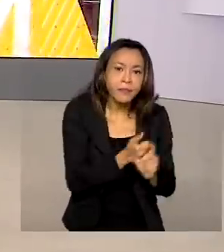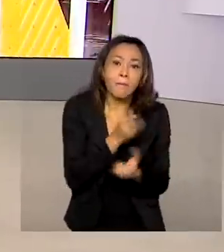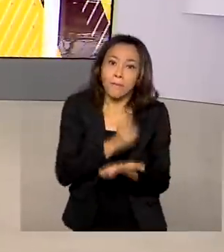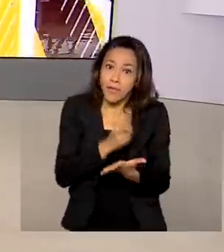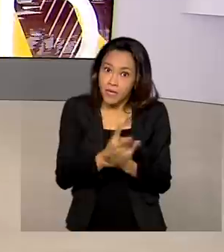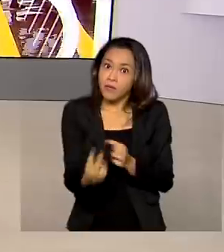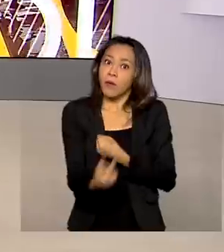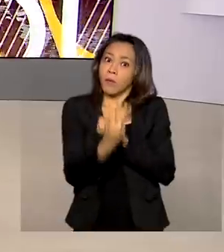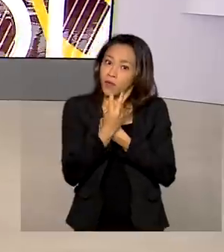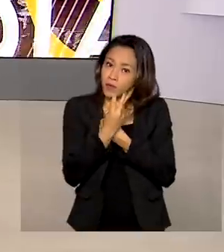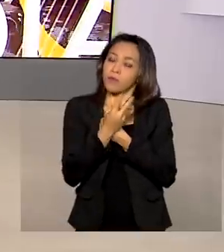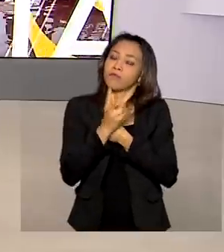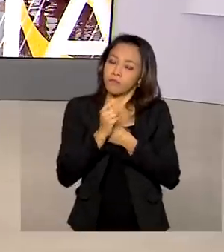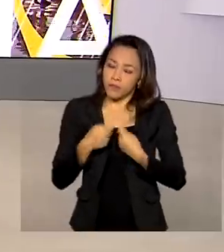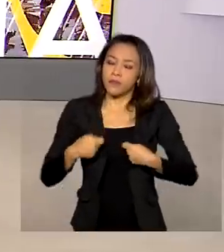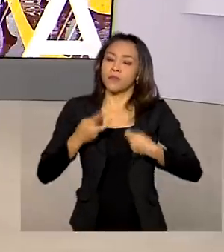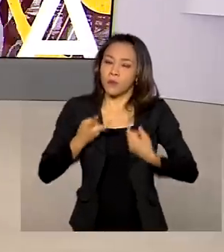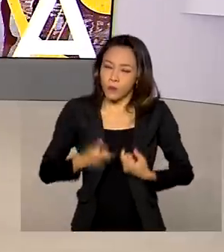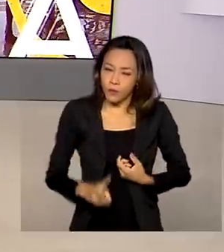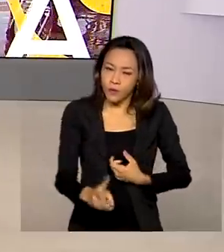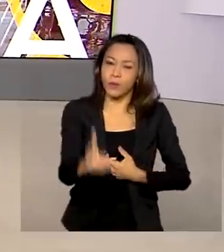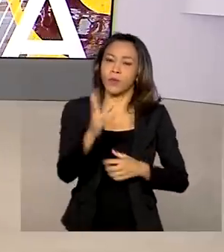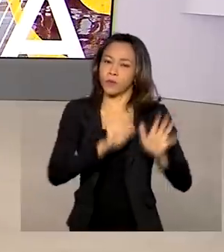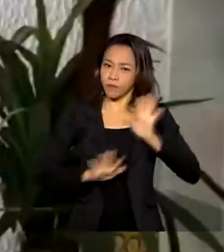cuidados com a doença devem ser mantidos.